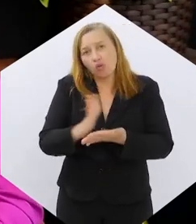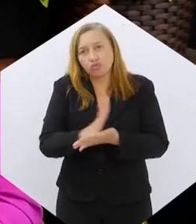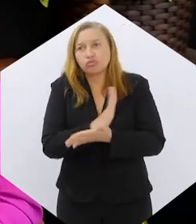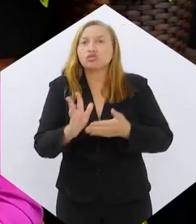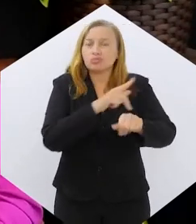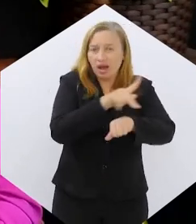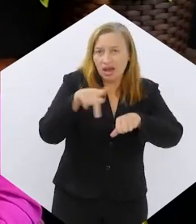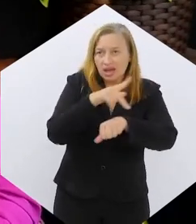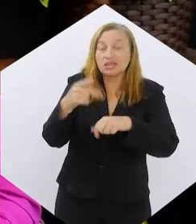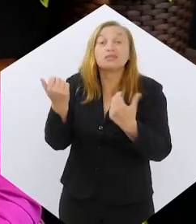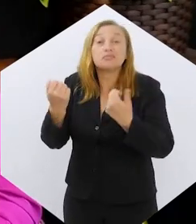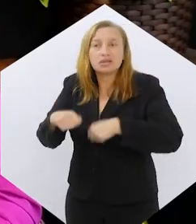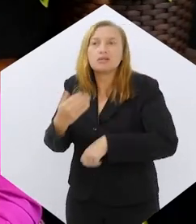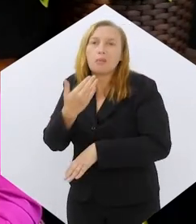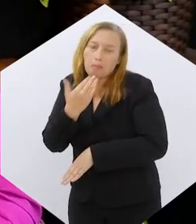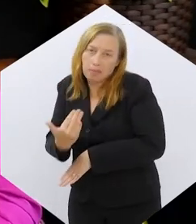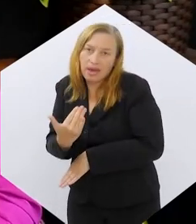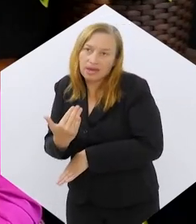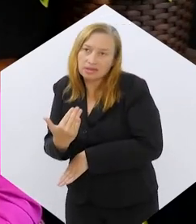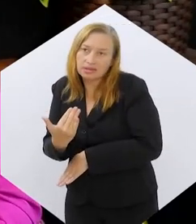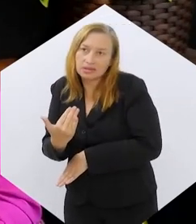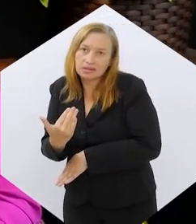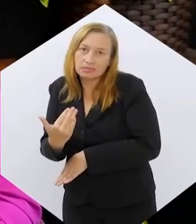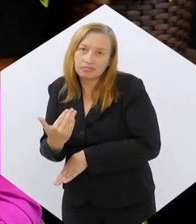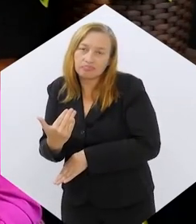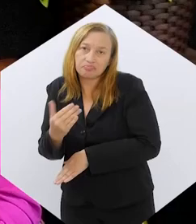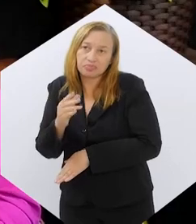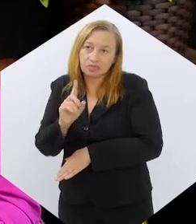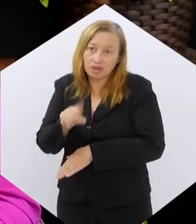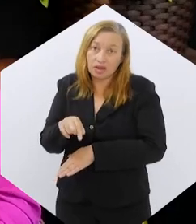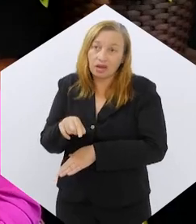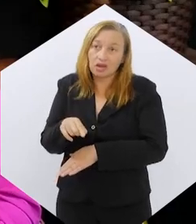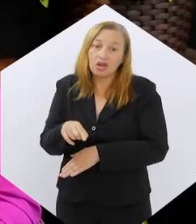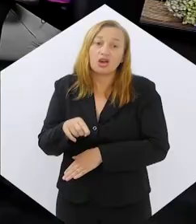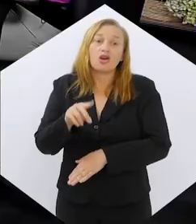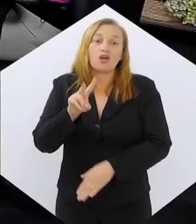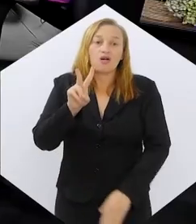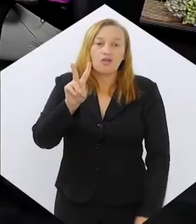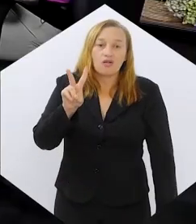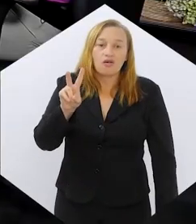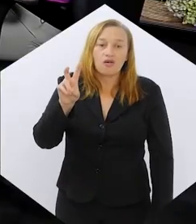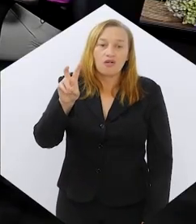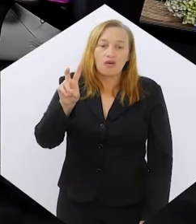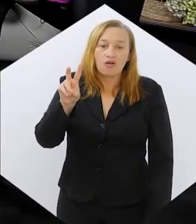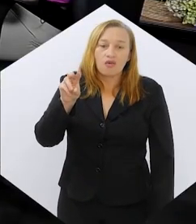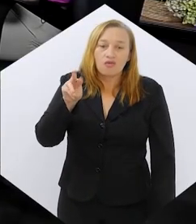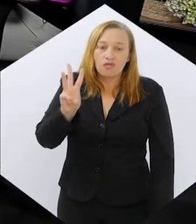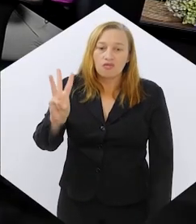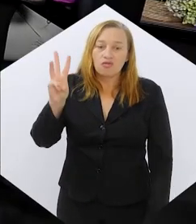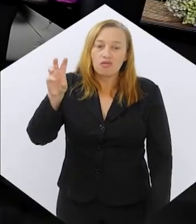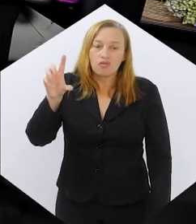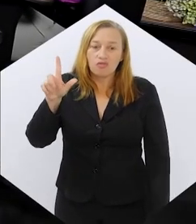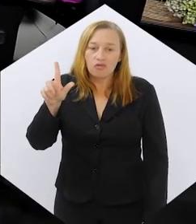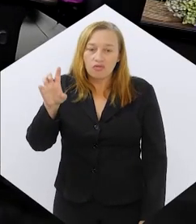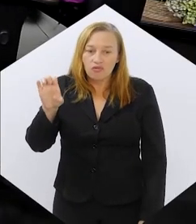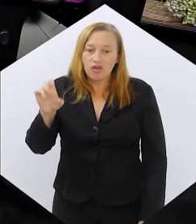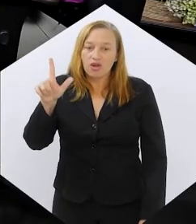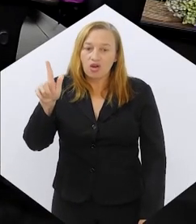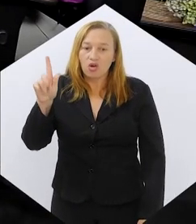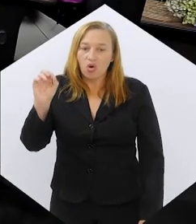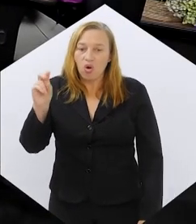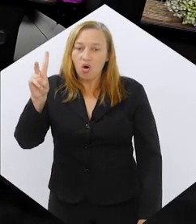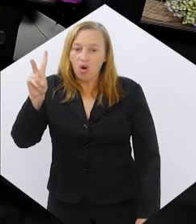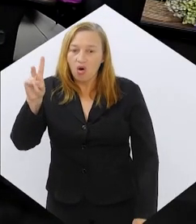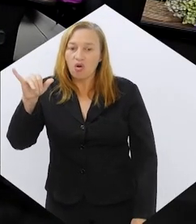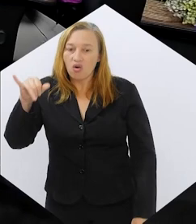precisam dessa receita, pedem essa receita e essa indicação médica. O VEGOV mesmo, como você já adiantou aí, que já tem aprovação pela